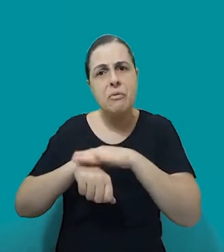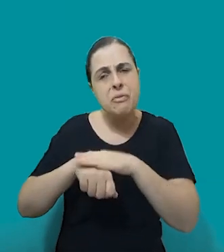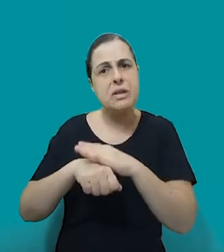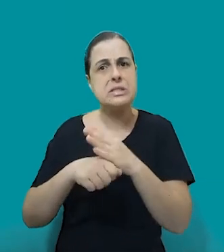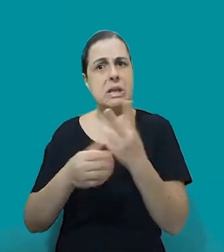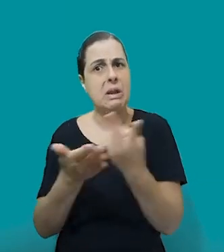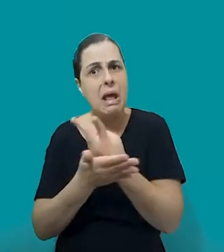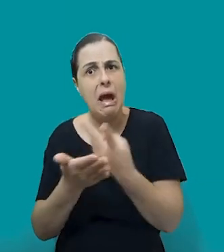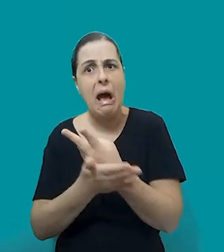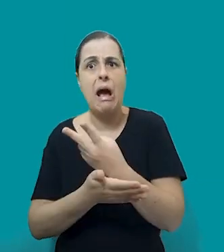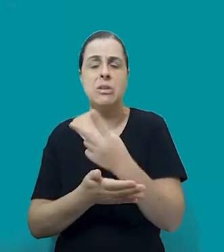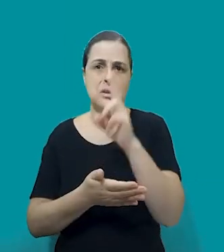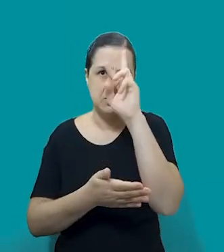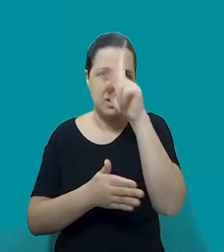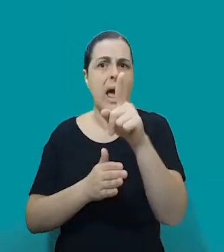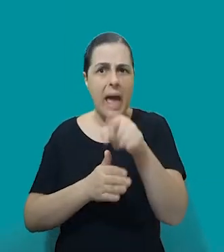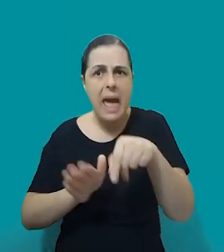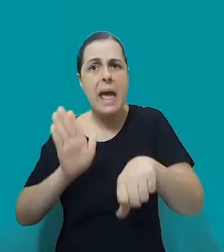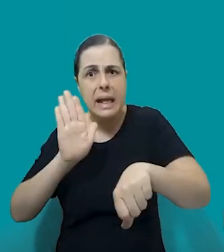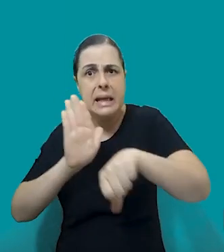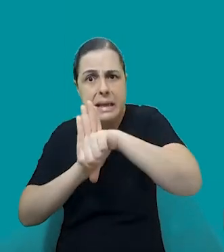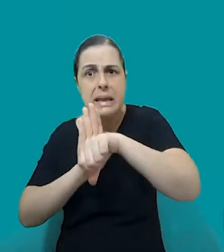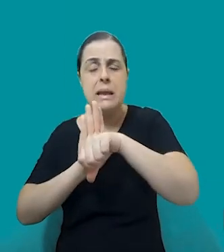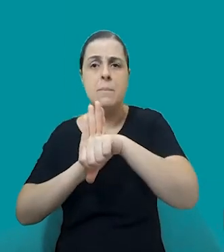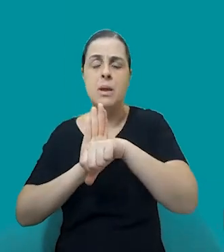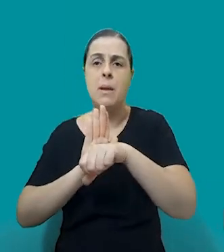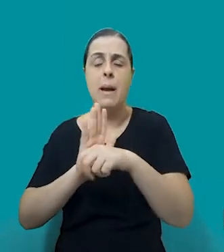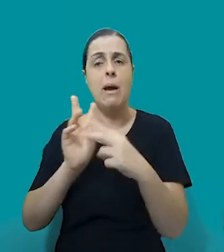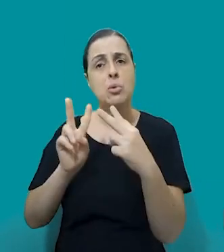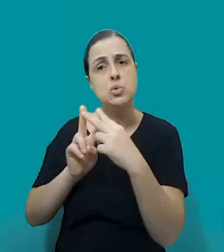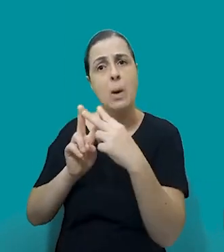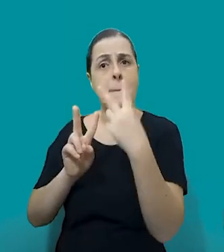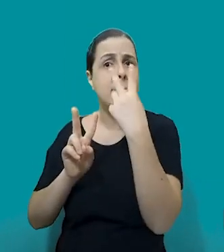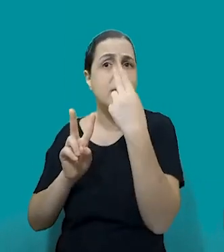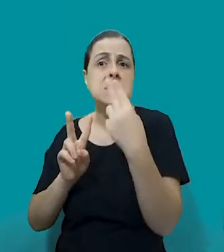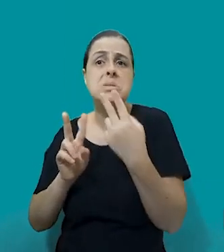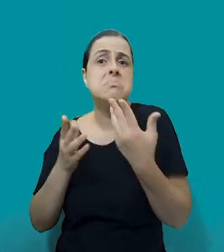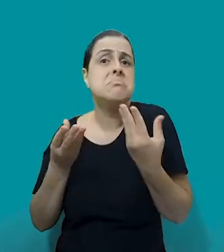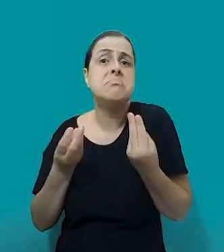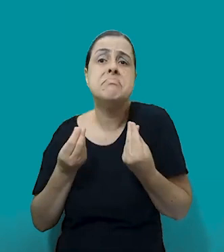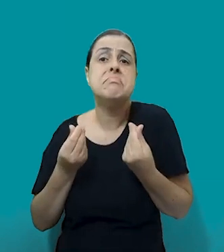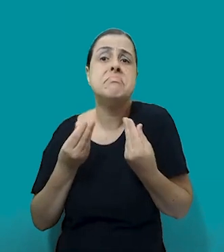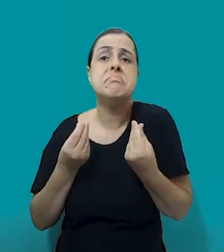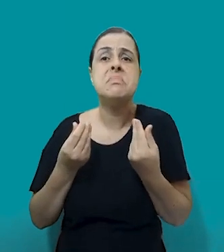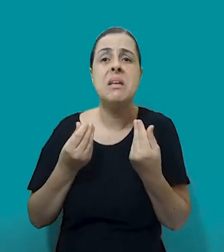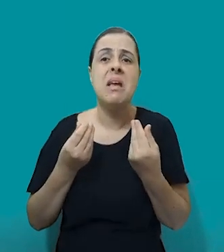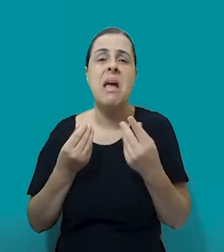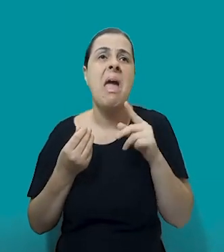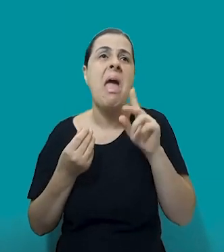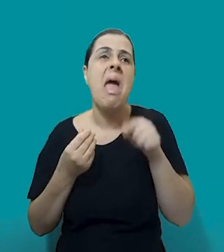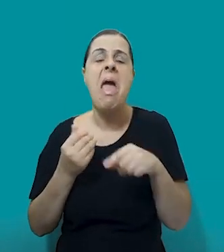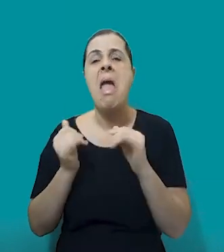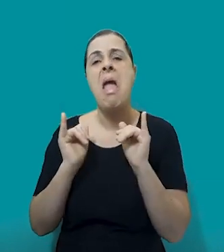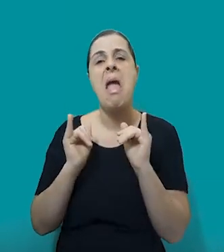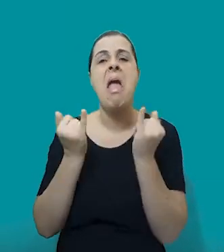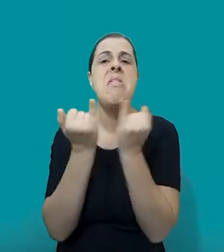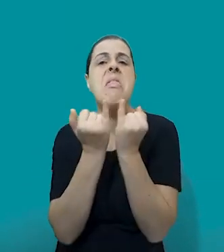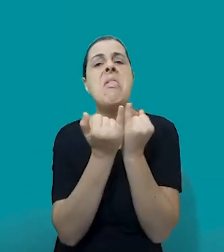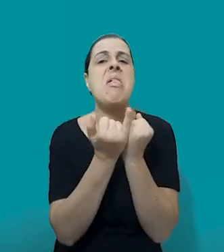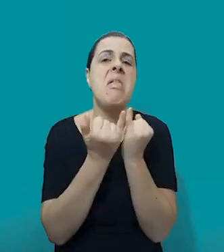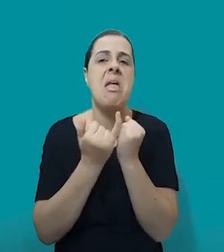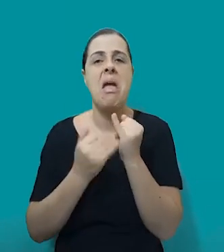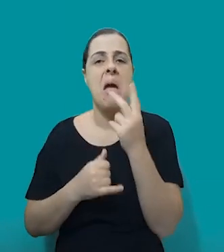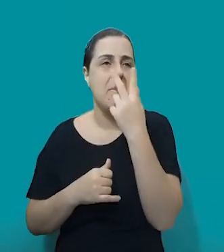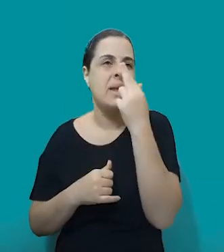é equivocado, é errado, é criminoso, né? Eles partem do princípio de que parece que é só o mimimi, né? É a dor do